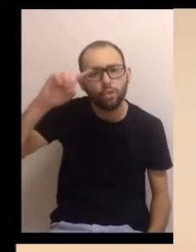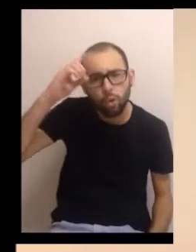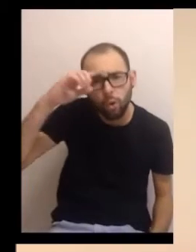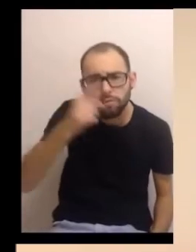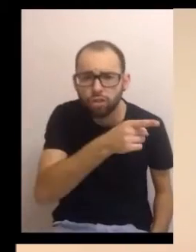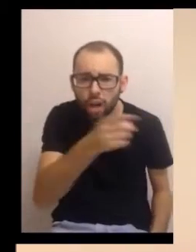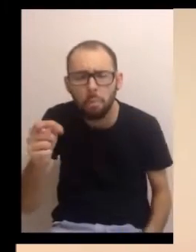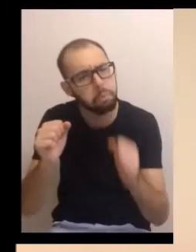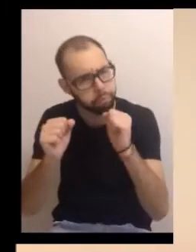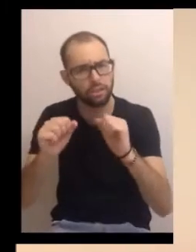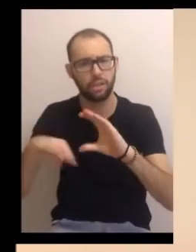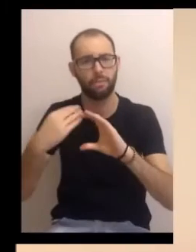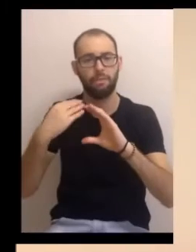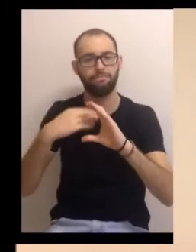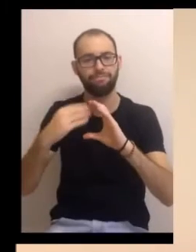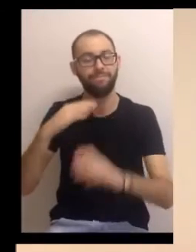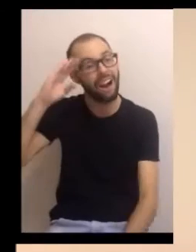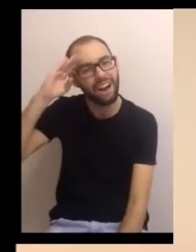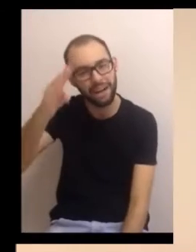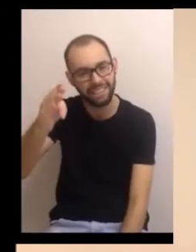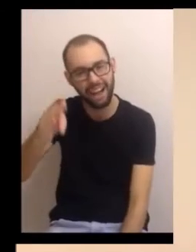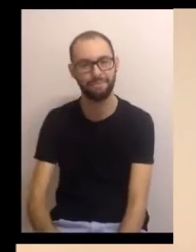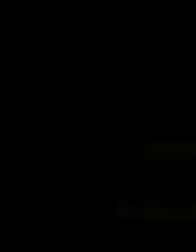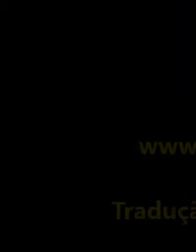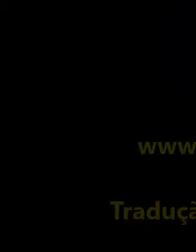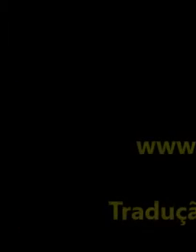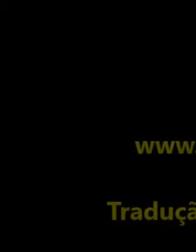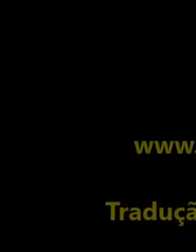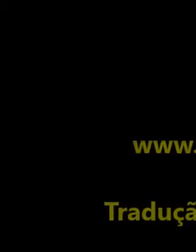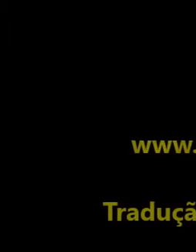isso. Espero que vocês tenham gostado. Um grande abraço e até a próxima.